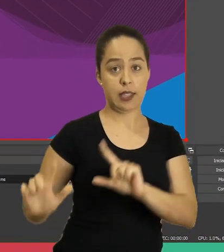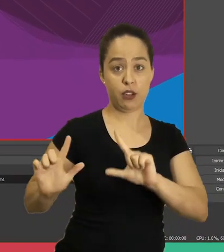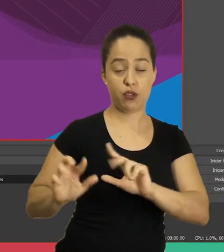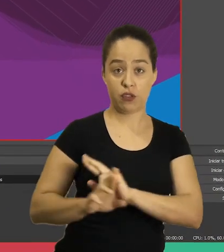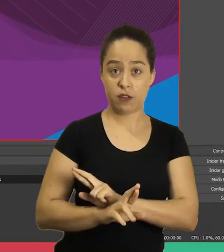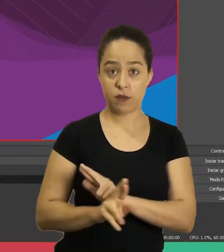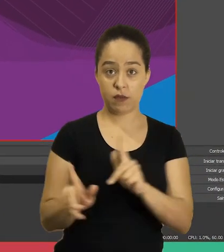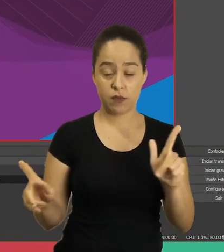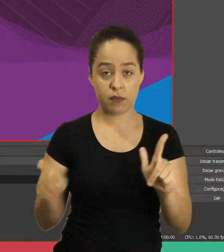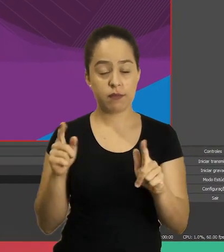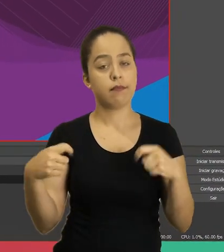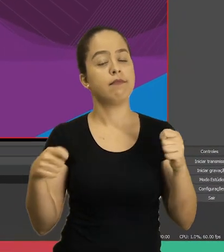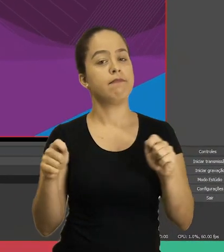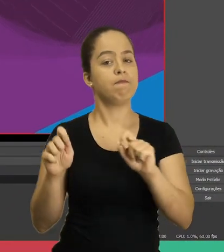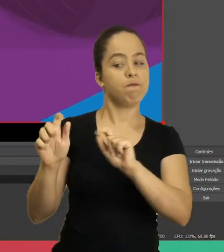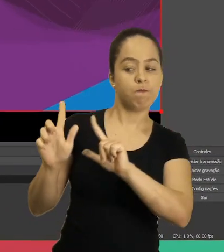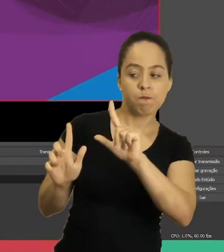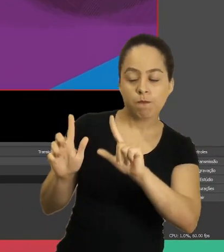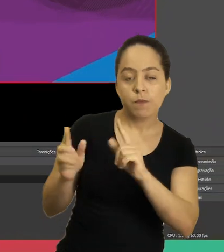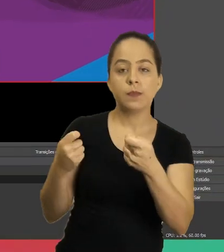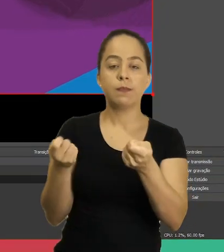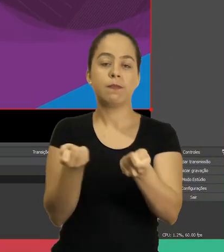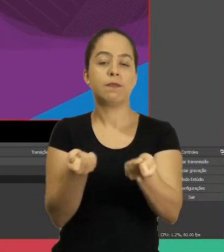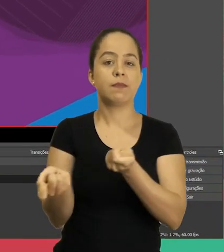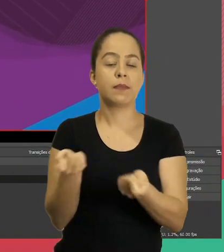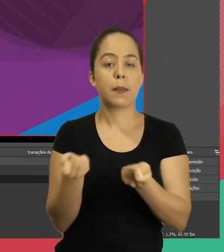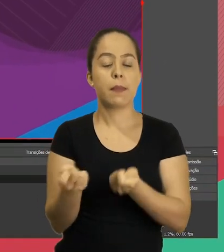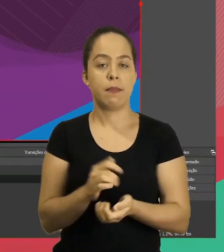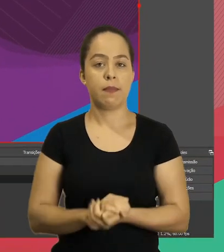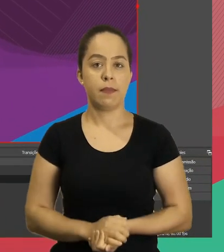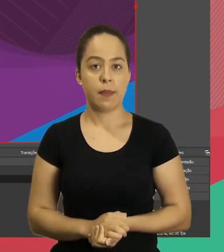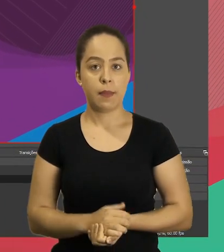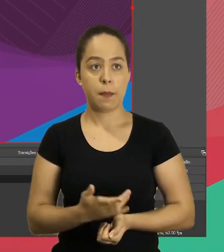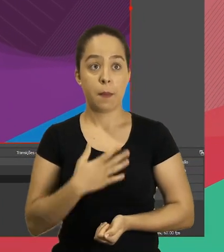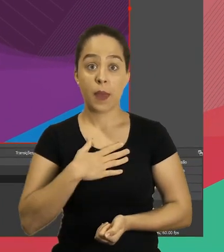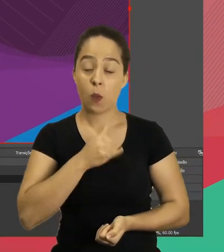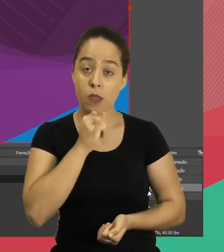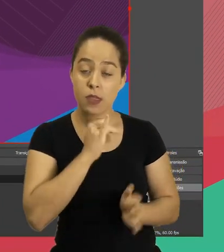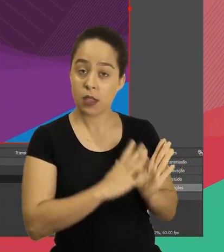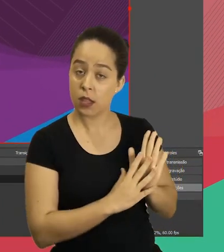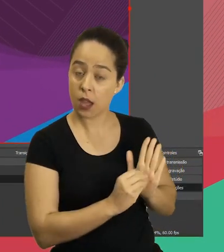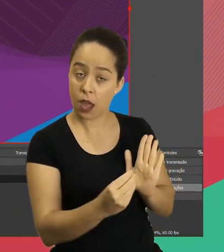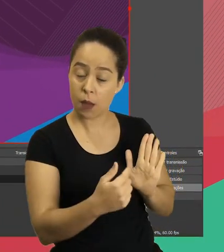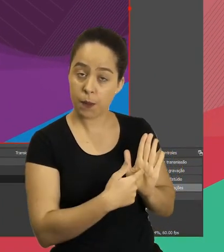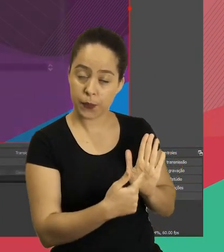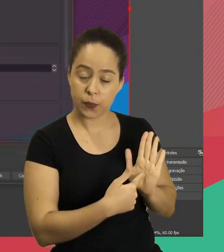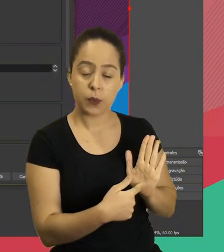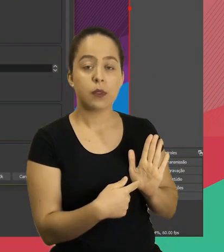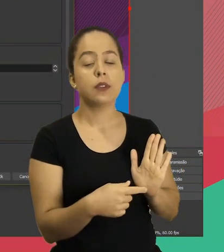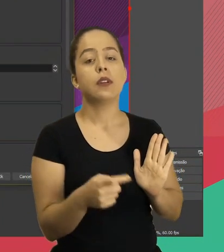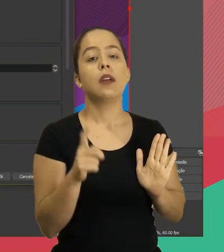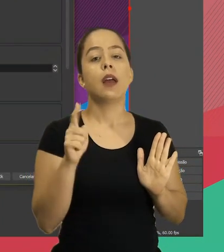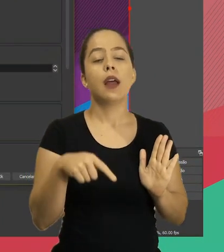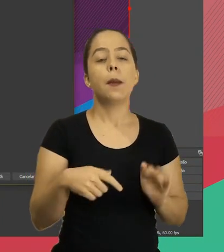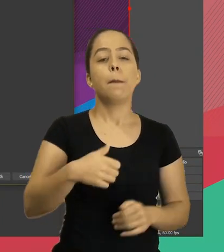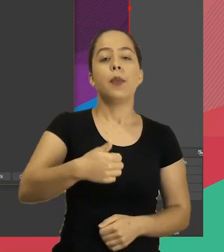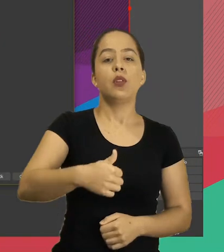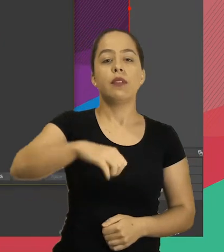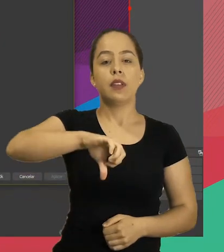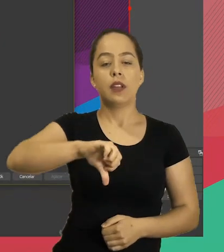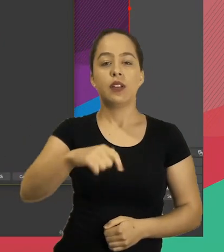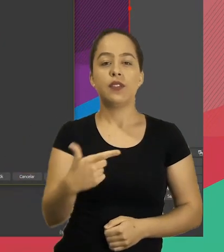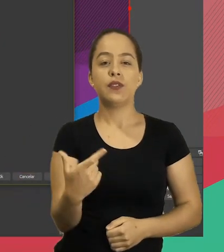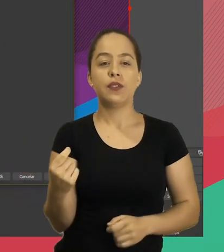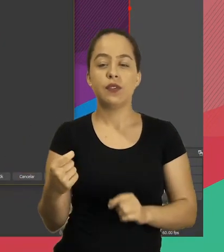Se você configurou uma tela diferente, você vai precisar redimensionar. Aqui no meu caso está configurado